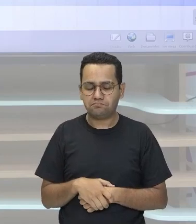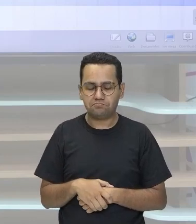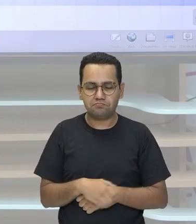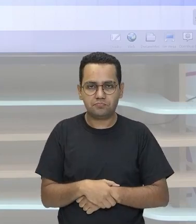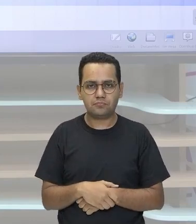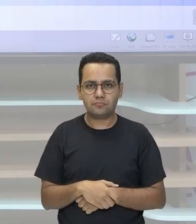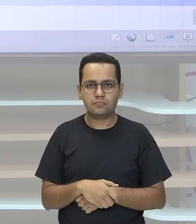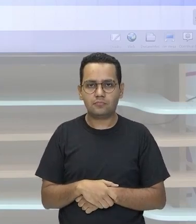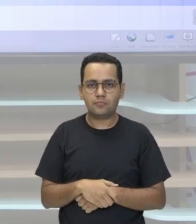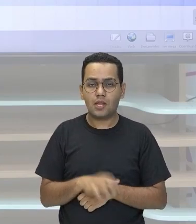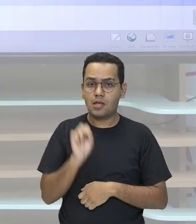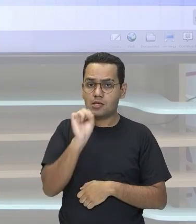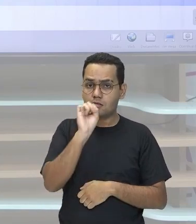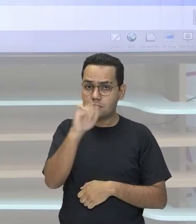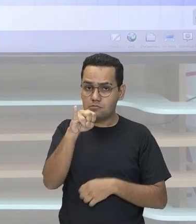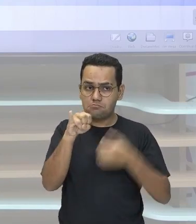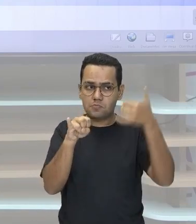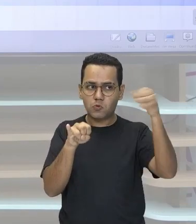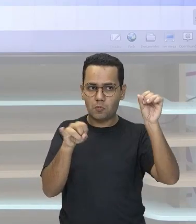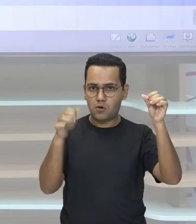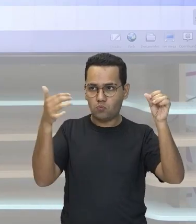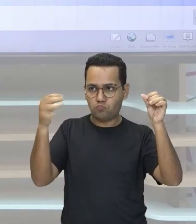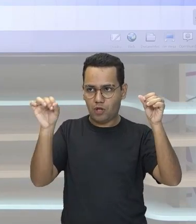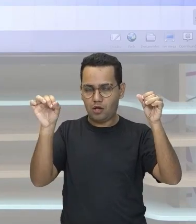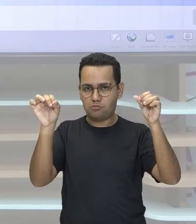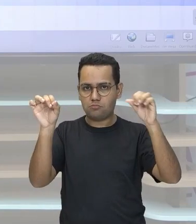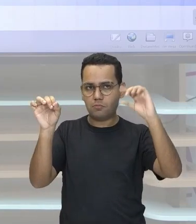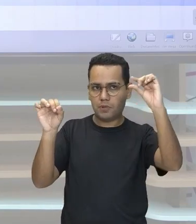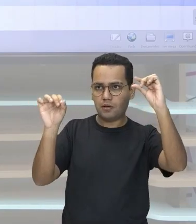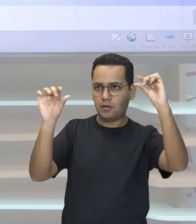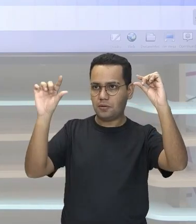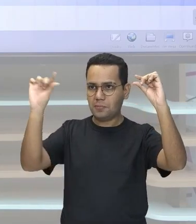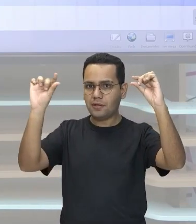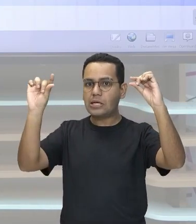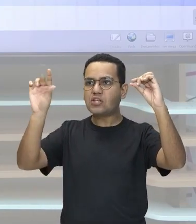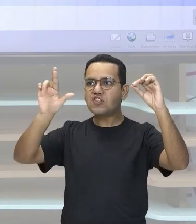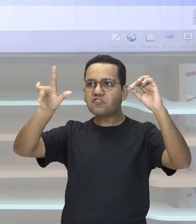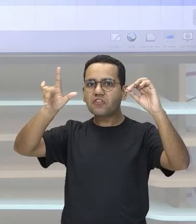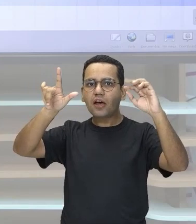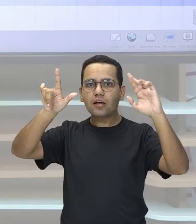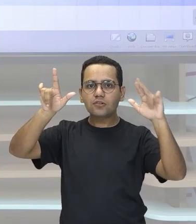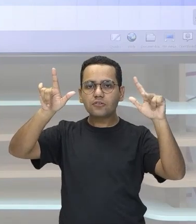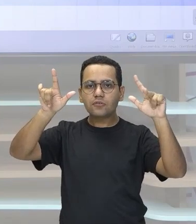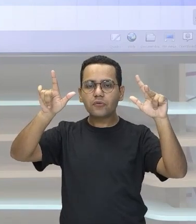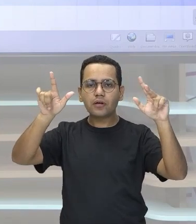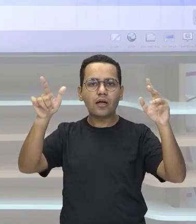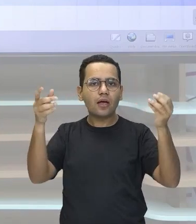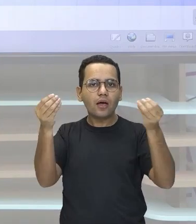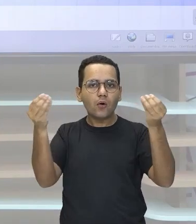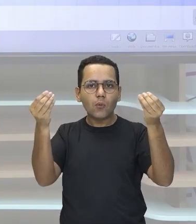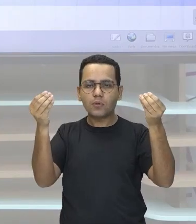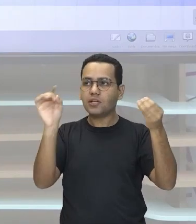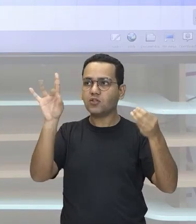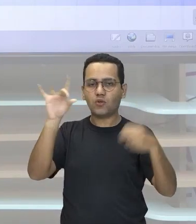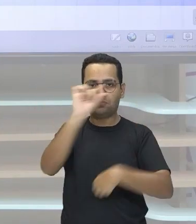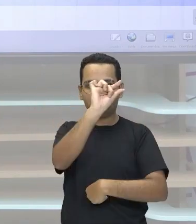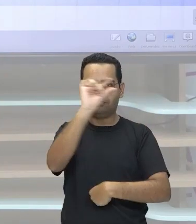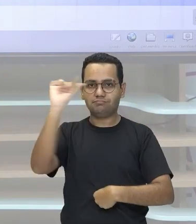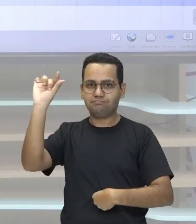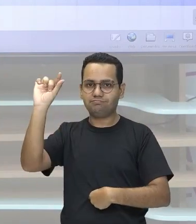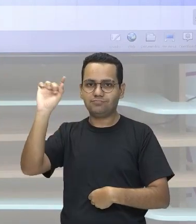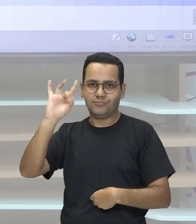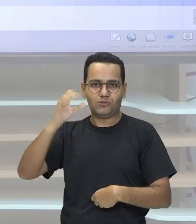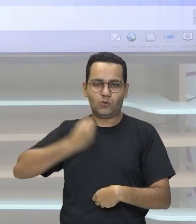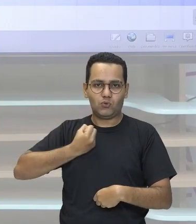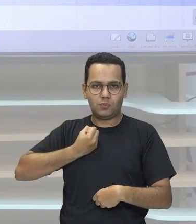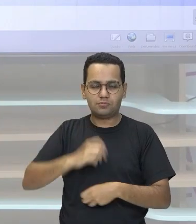iguais O que vai diferenciar Uma da outra? O que vai diferenciar Uma da outra É o expoente Eu